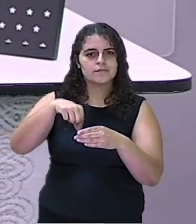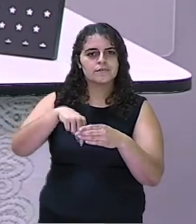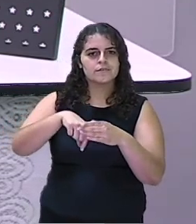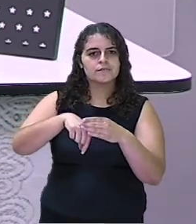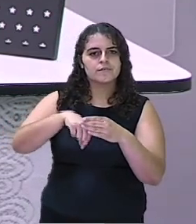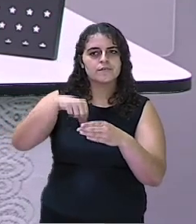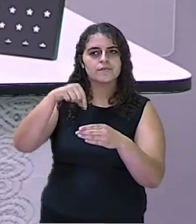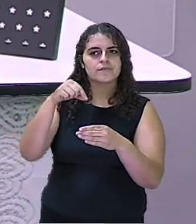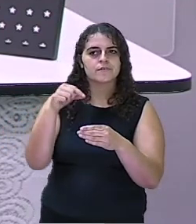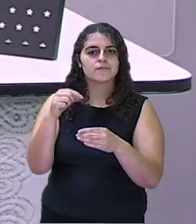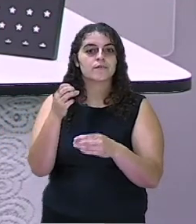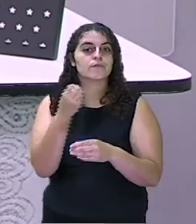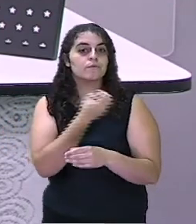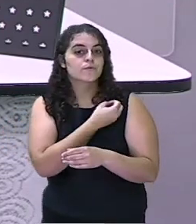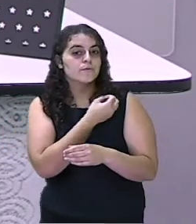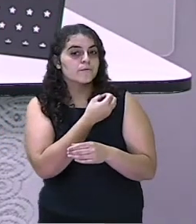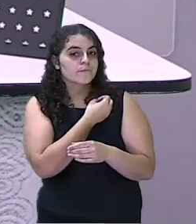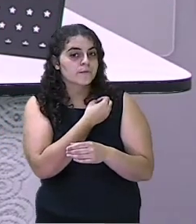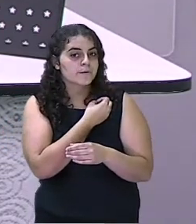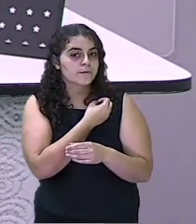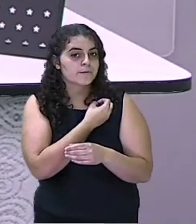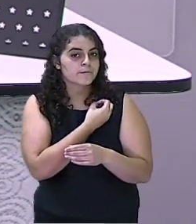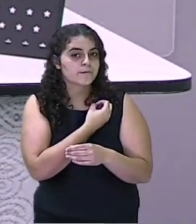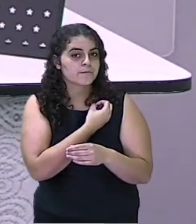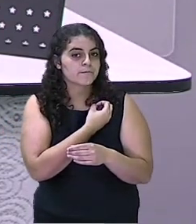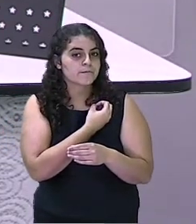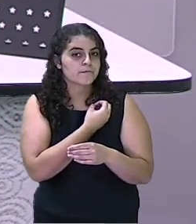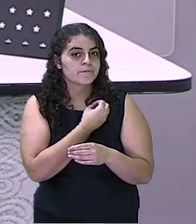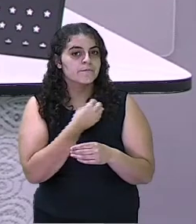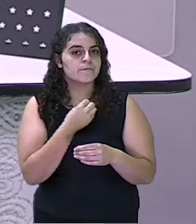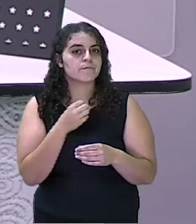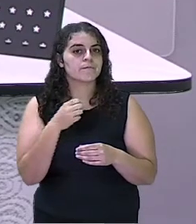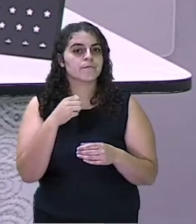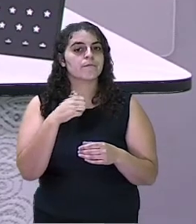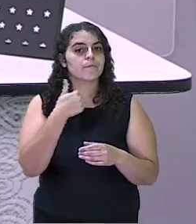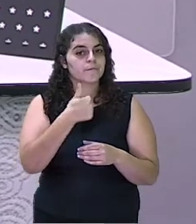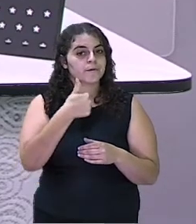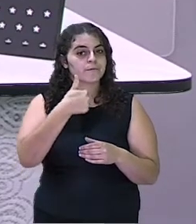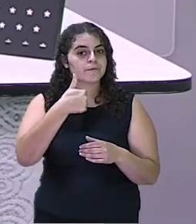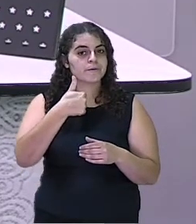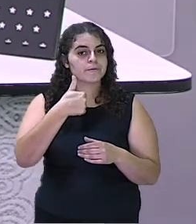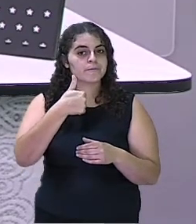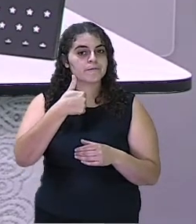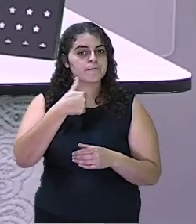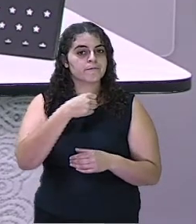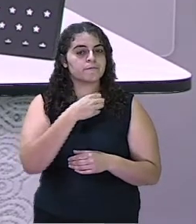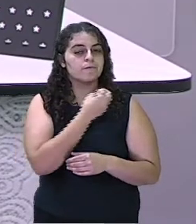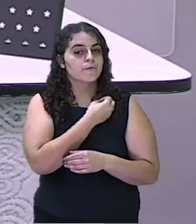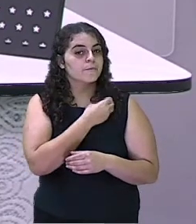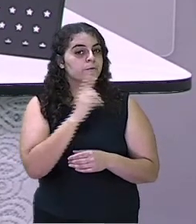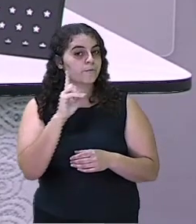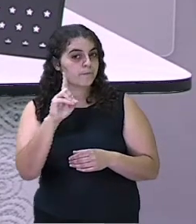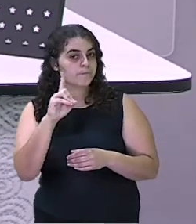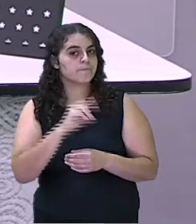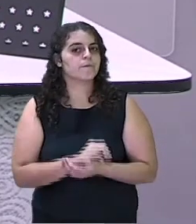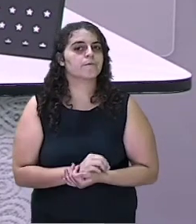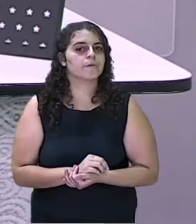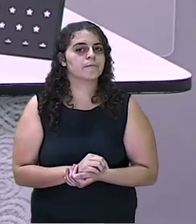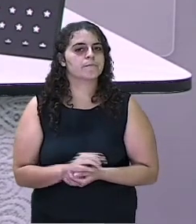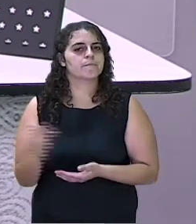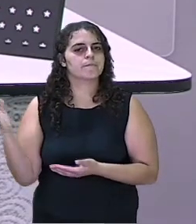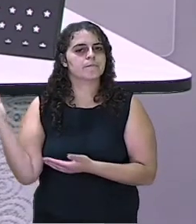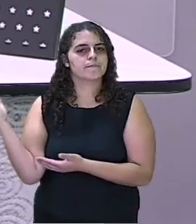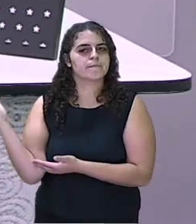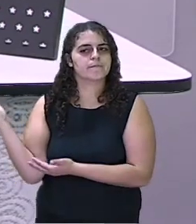o que está